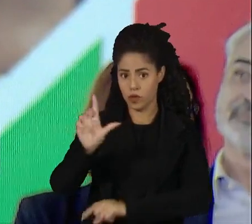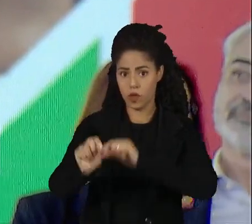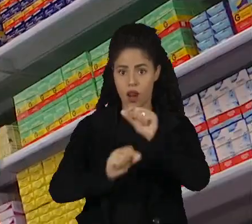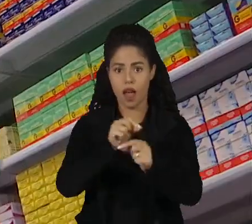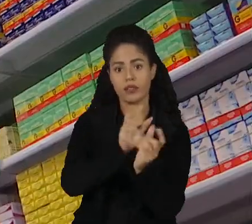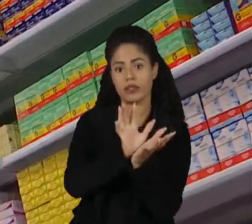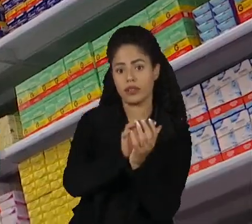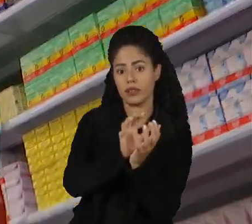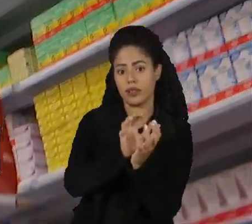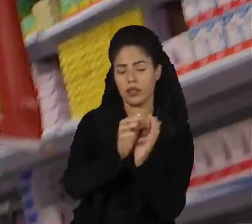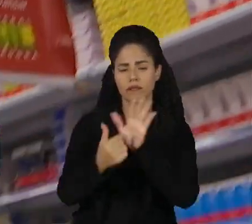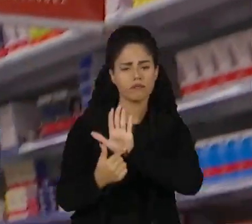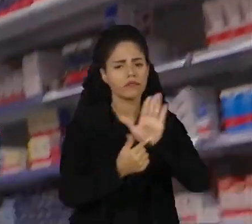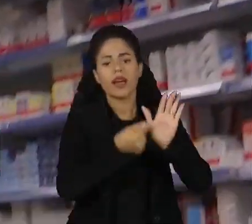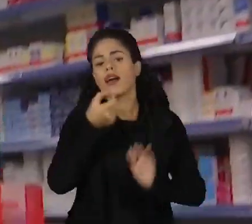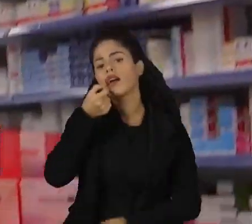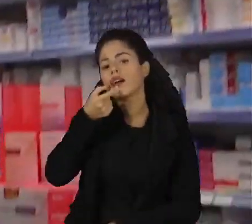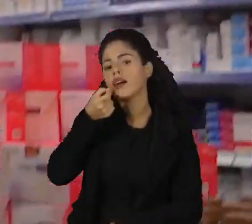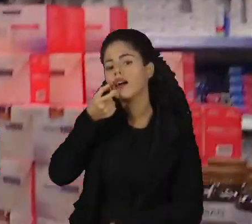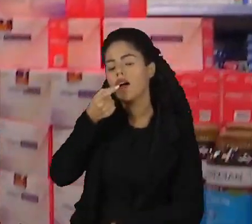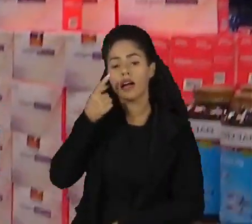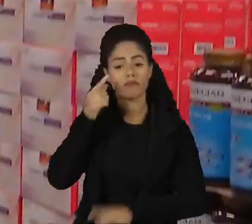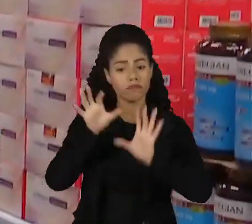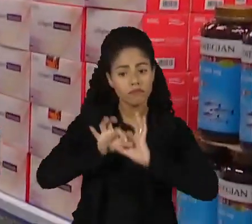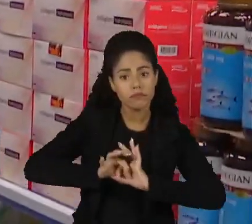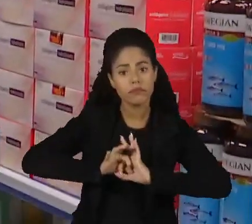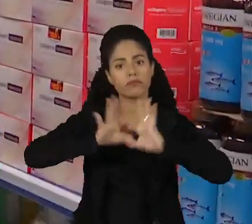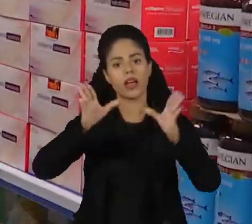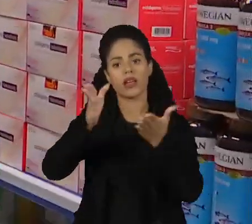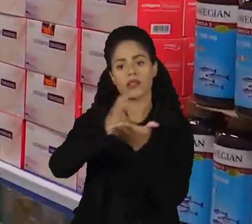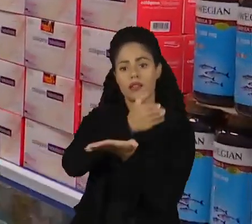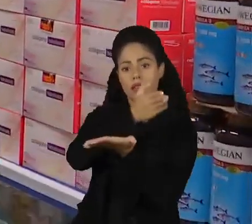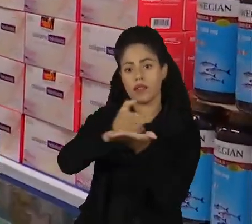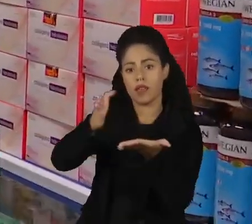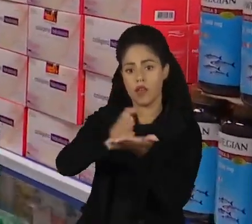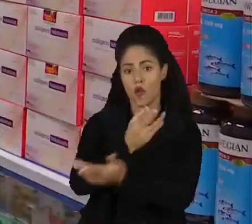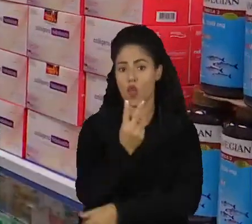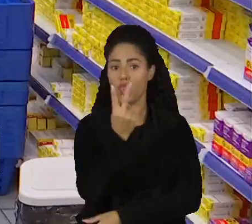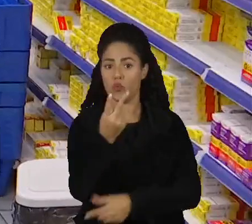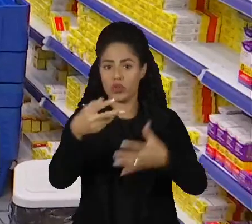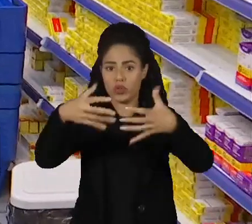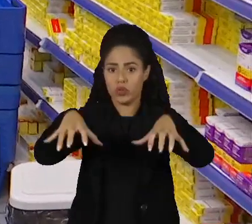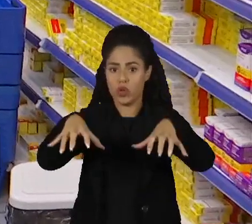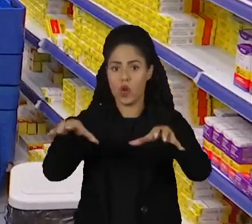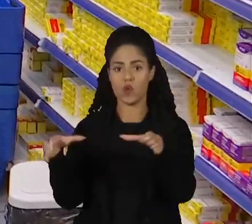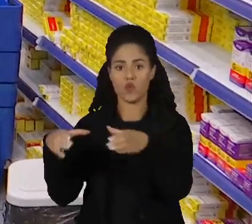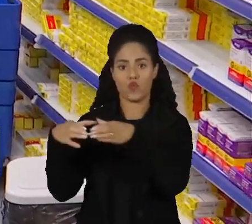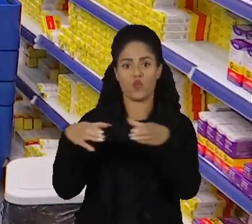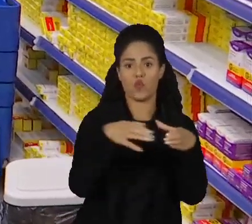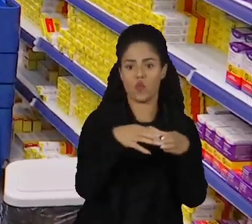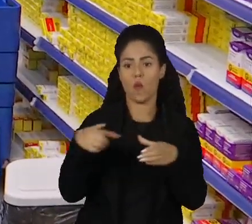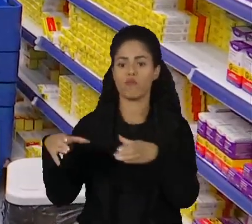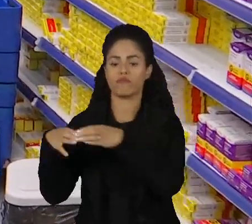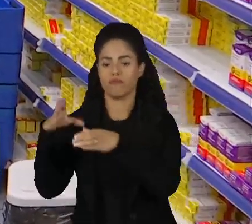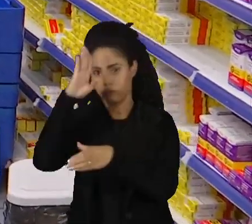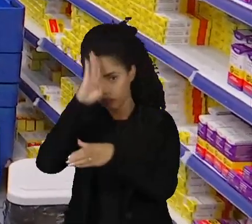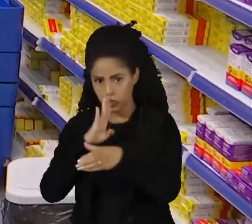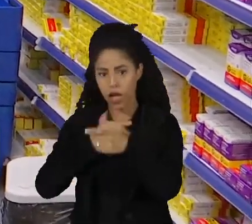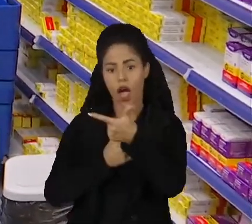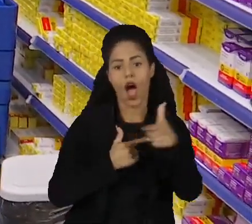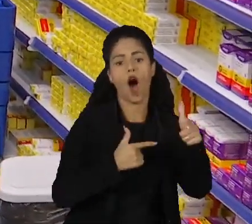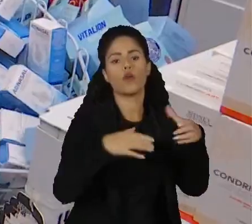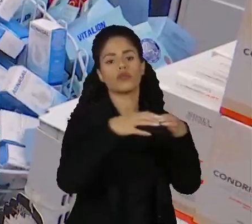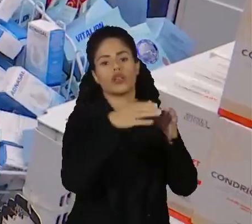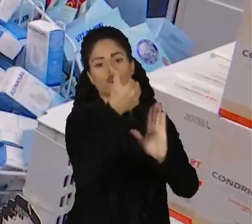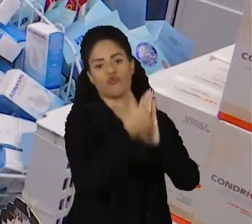Recife. As medicações disponíveis estão divididas em duas categorias. Uma delas é gratuita e a outra